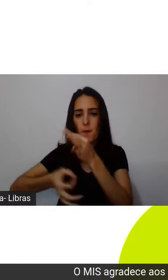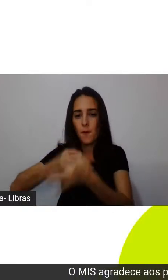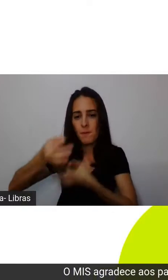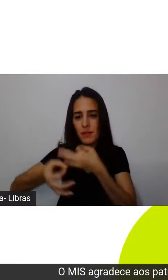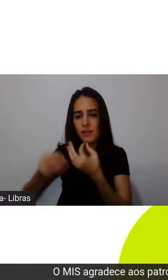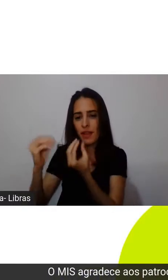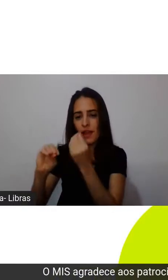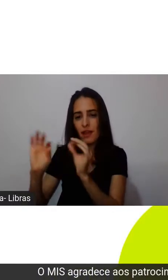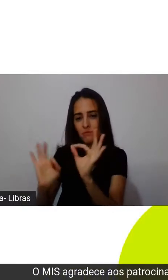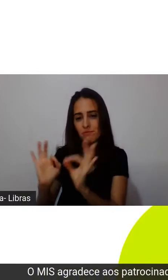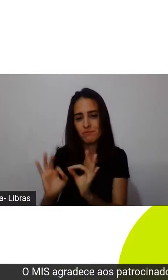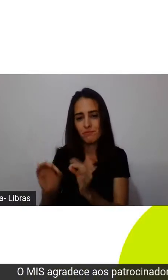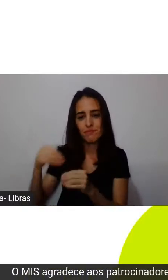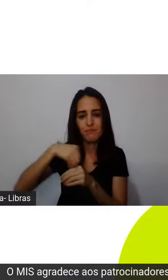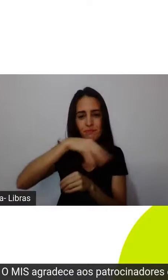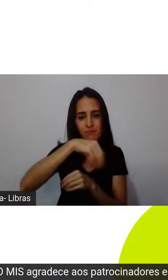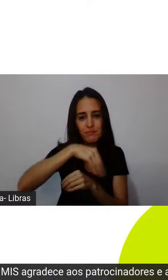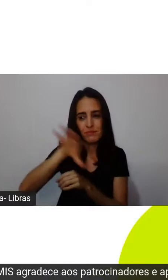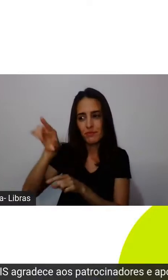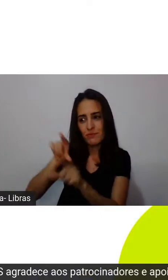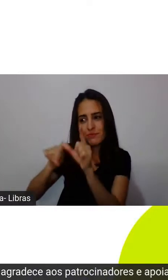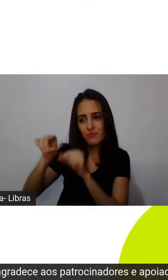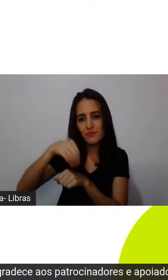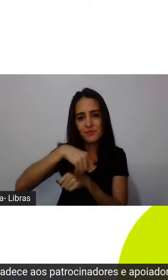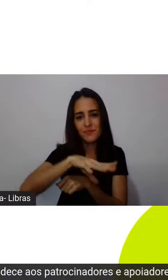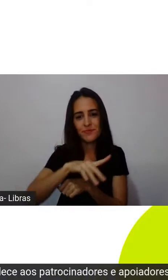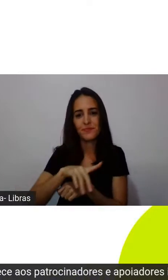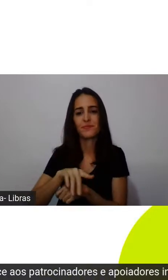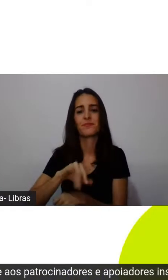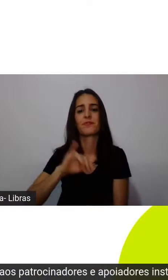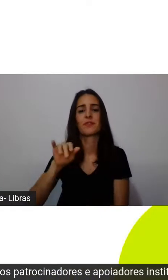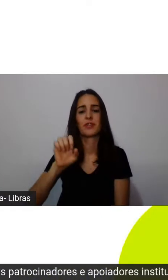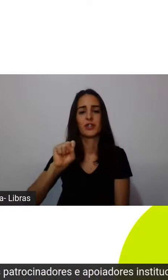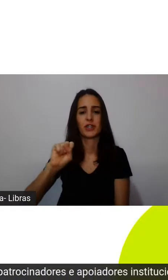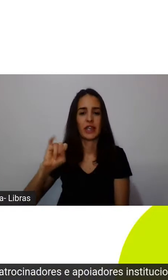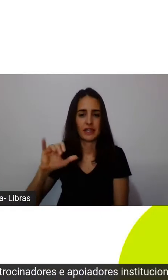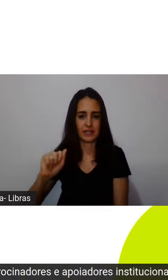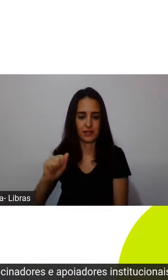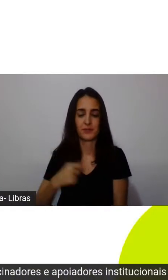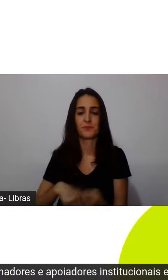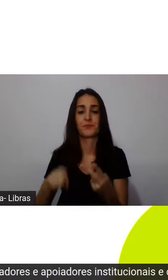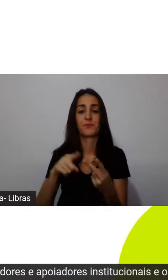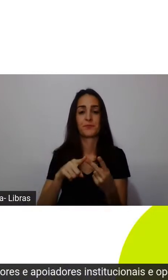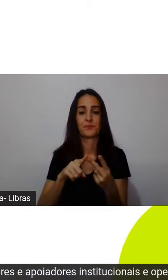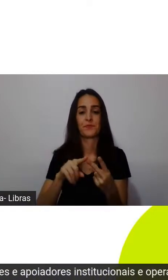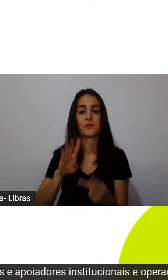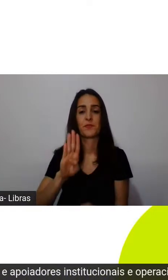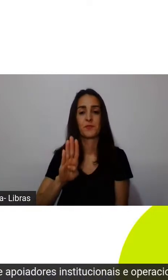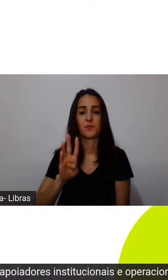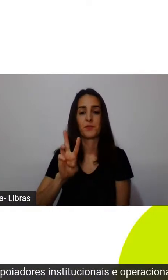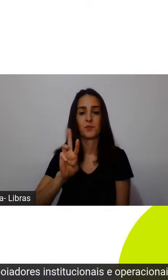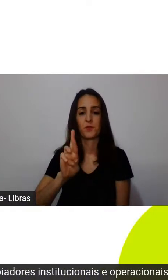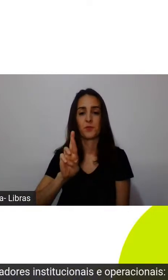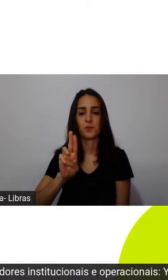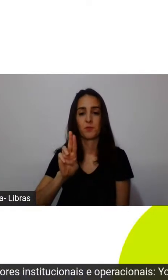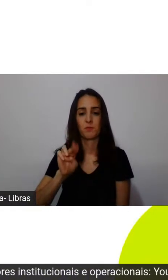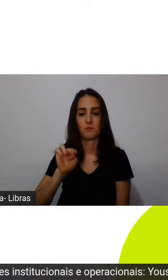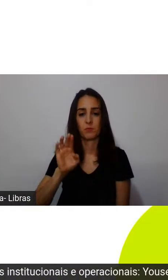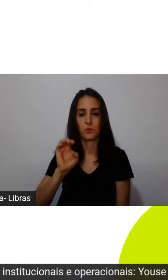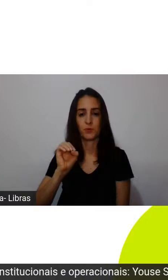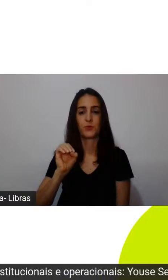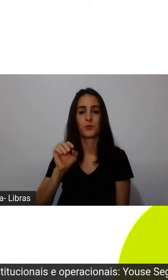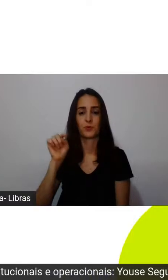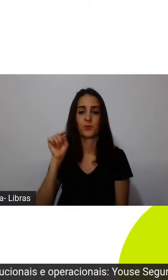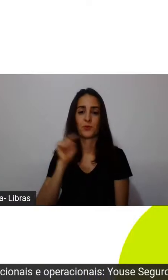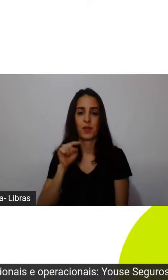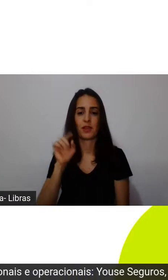plateia, me ajuda a produzir esse evento, o Bruno, que está na retaguarda aqui do StreamYard, fazendo a